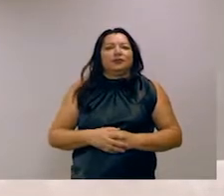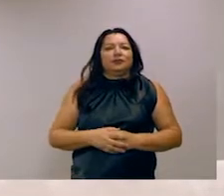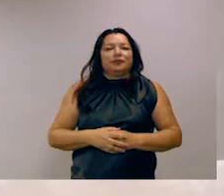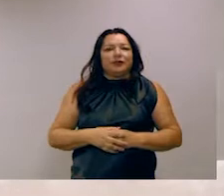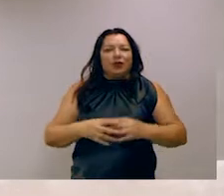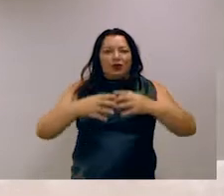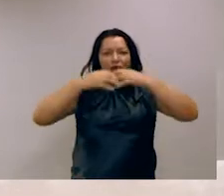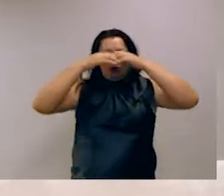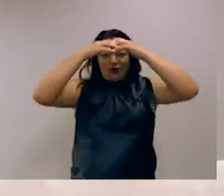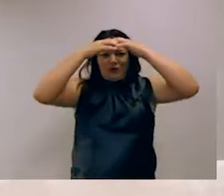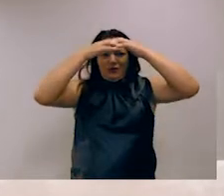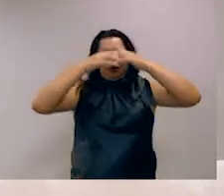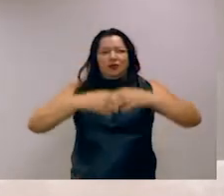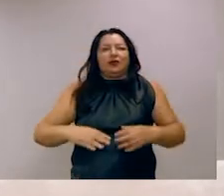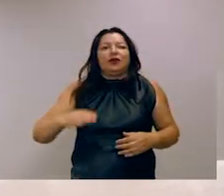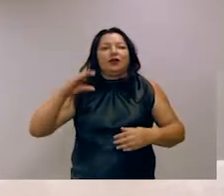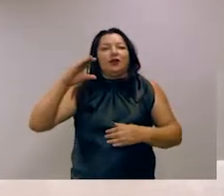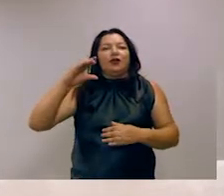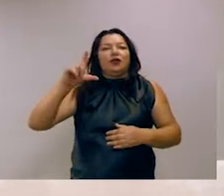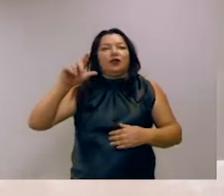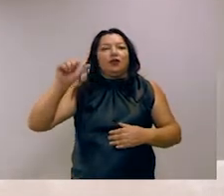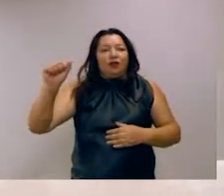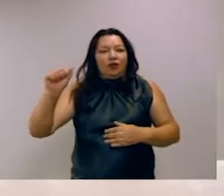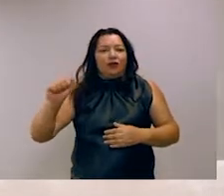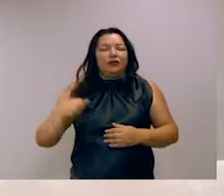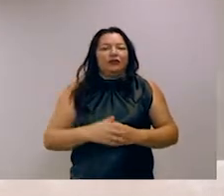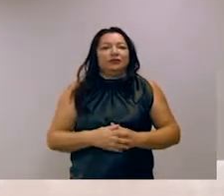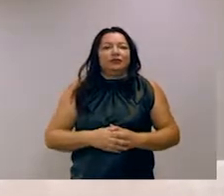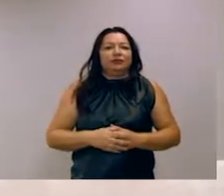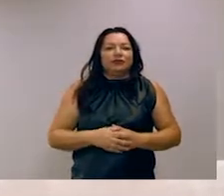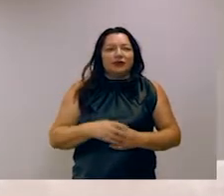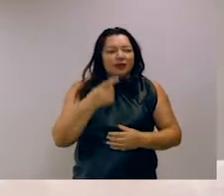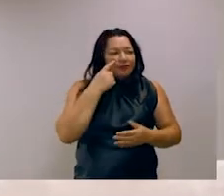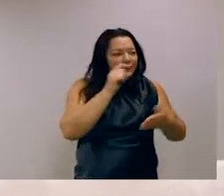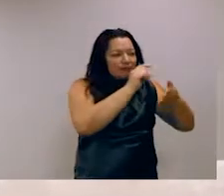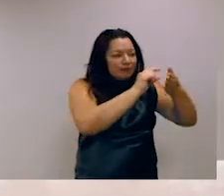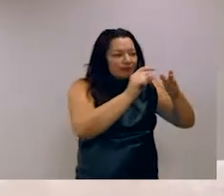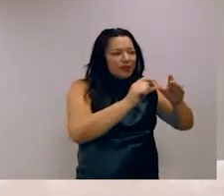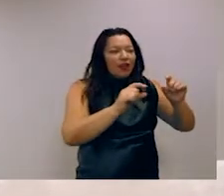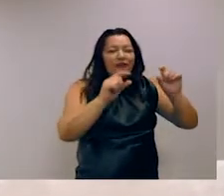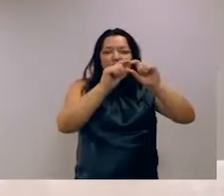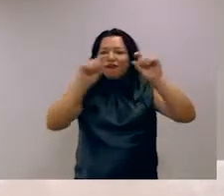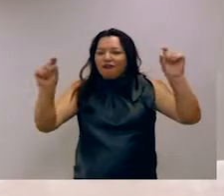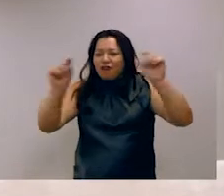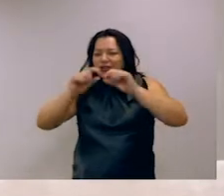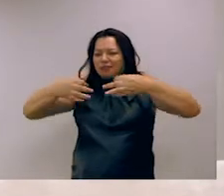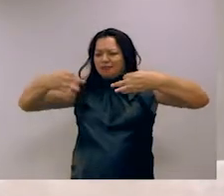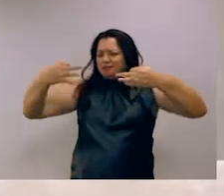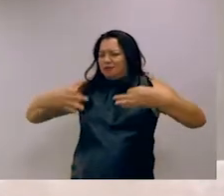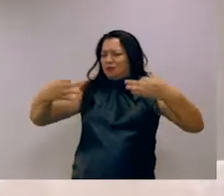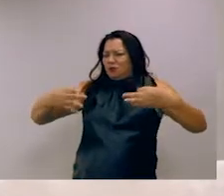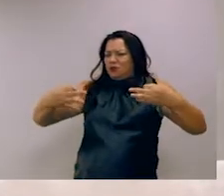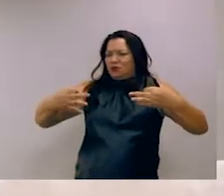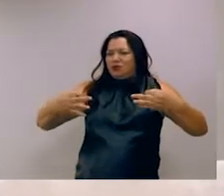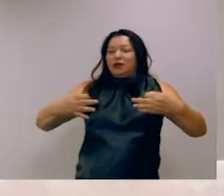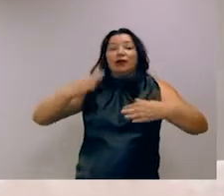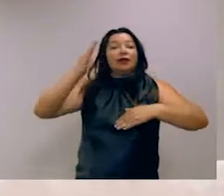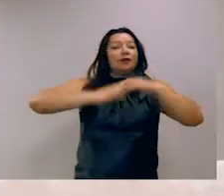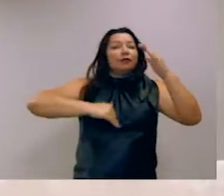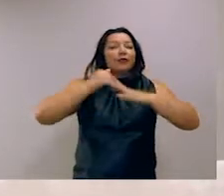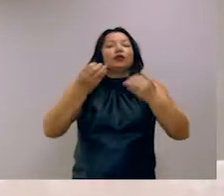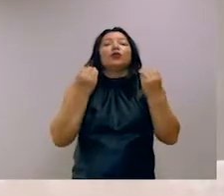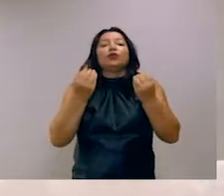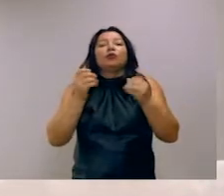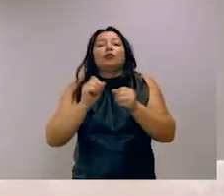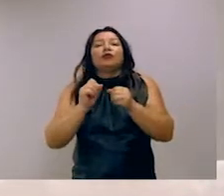Essa daqui chama-se a cola. A função dela, então, é reconhecer frases gramaticalmente bem formadas. Ou na prática, como é eles fazem?